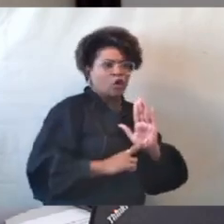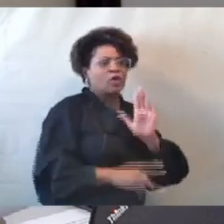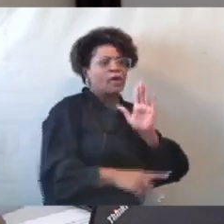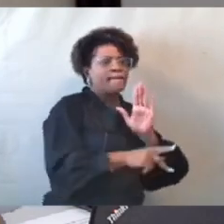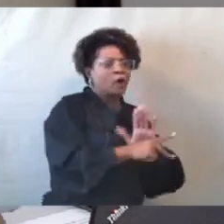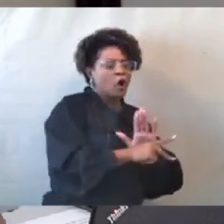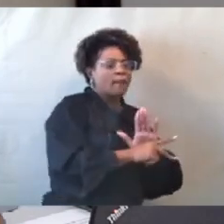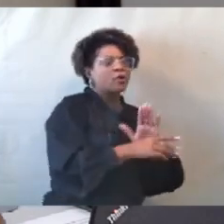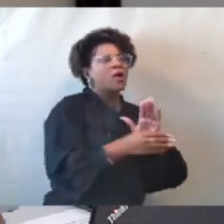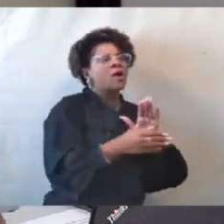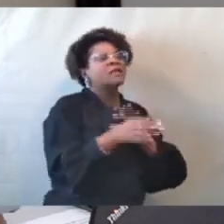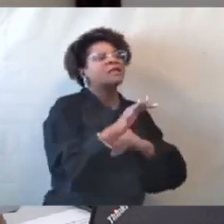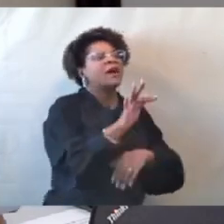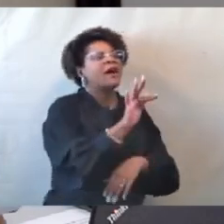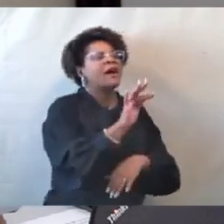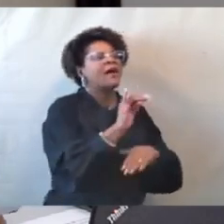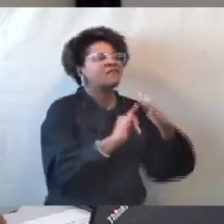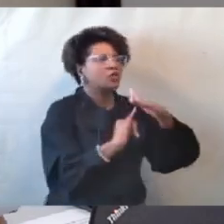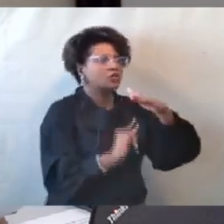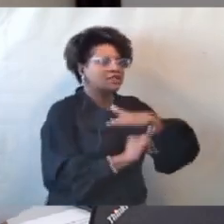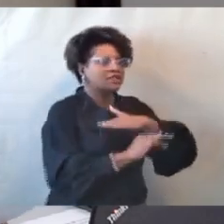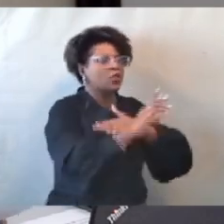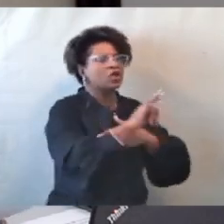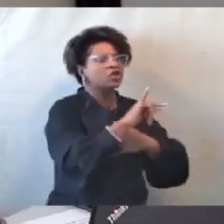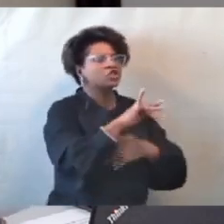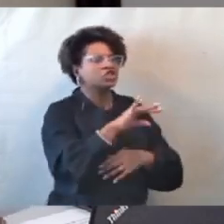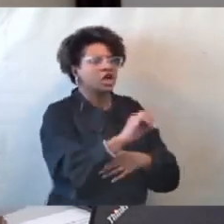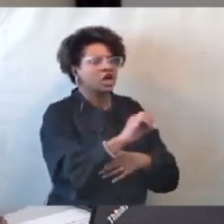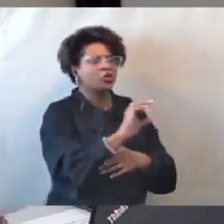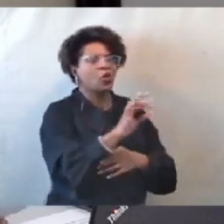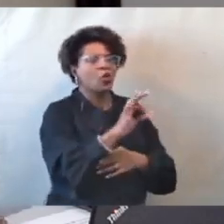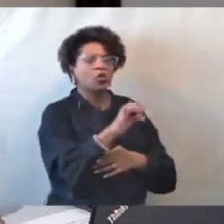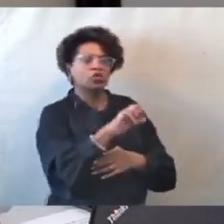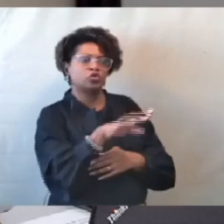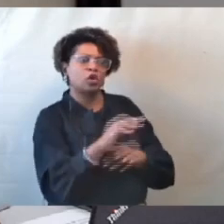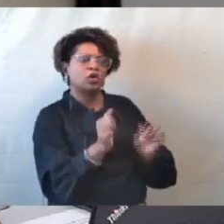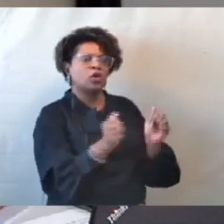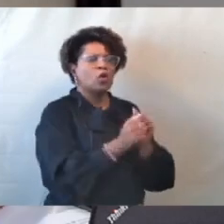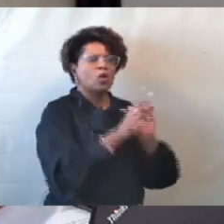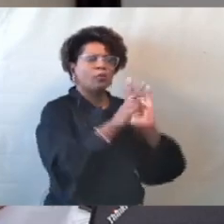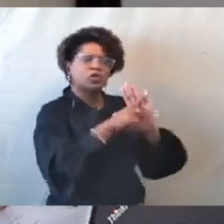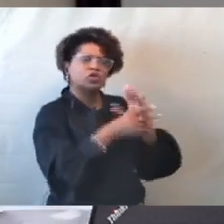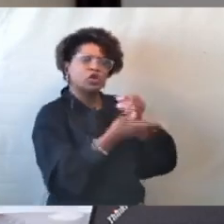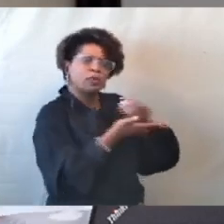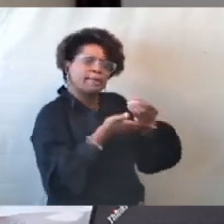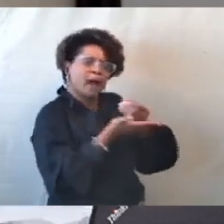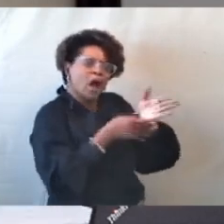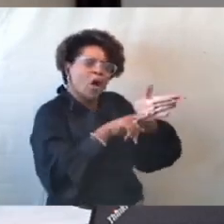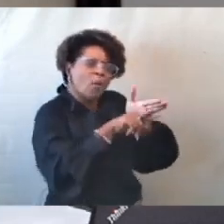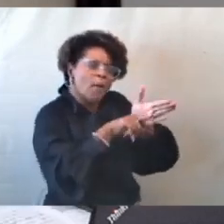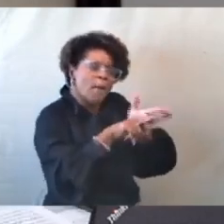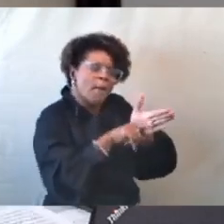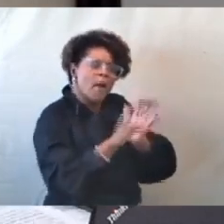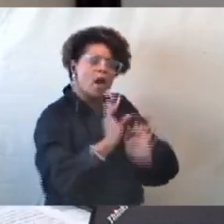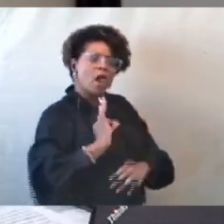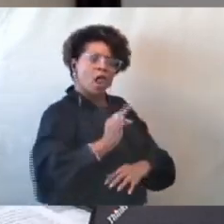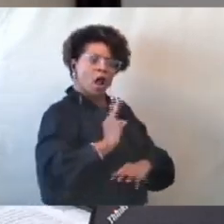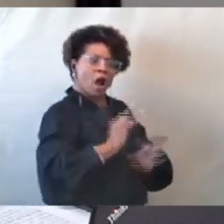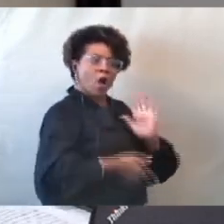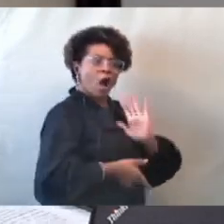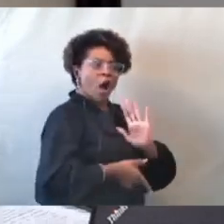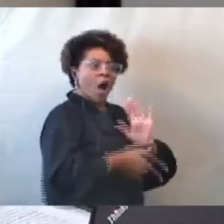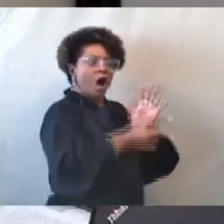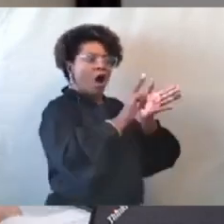foram observadas e incorporadas quanto à elaboração do projeto básico e do estudo técnico preliminar que antecederam ao processo de